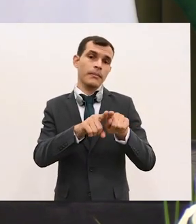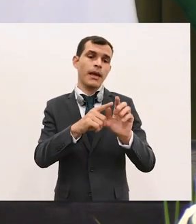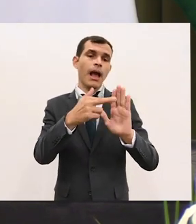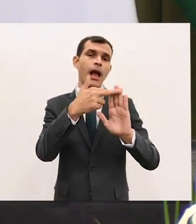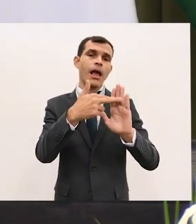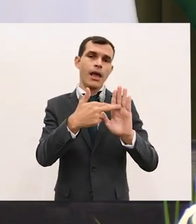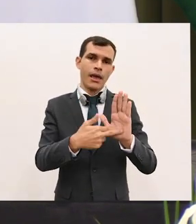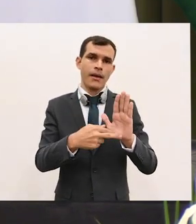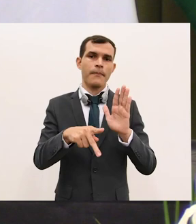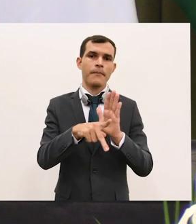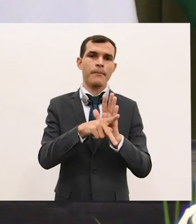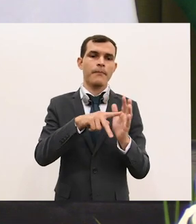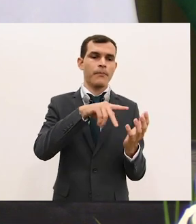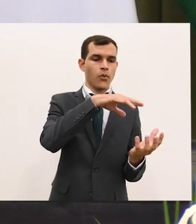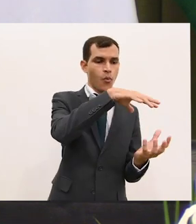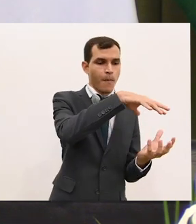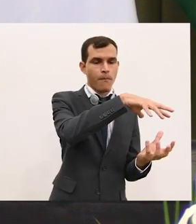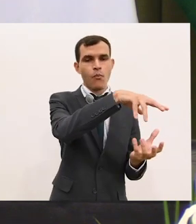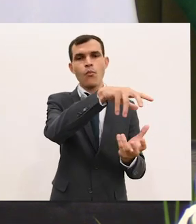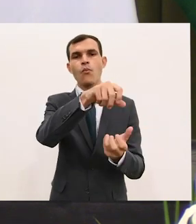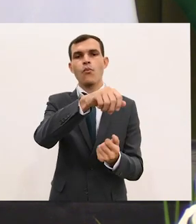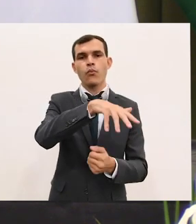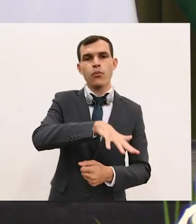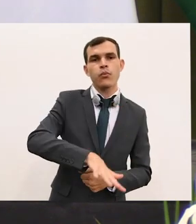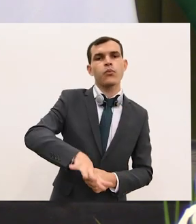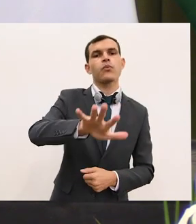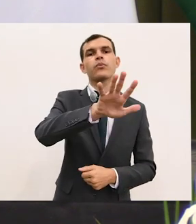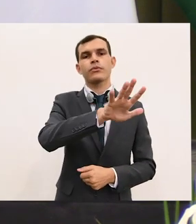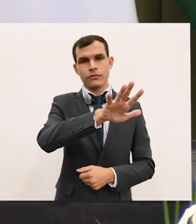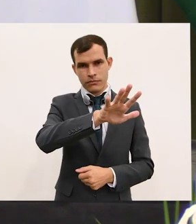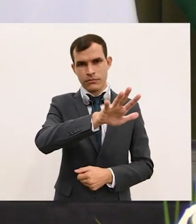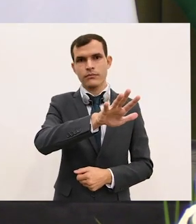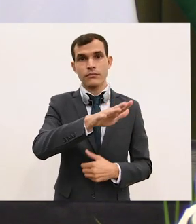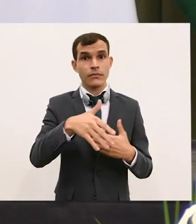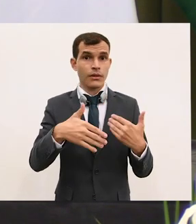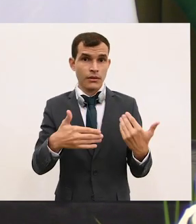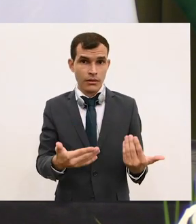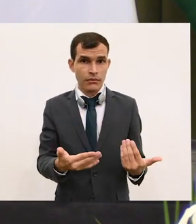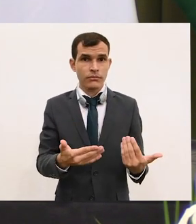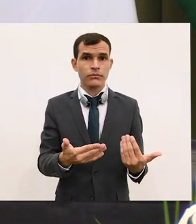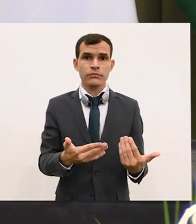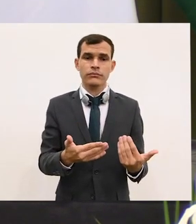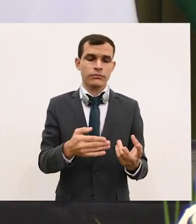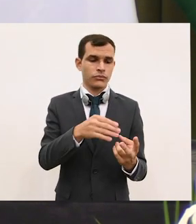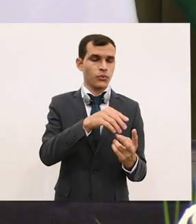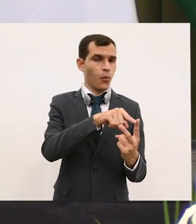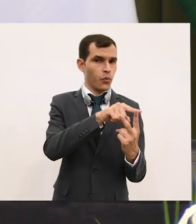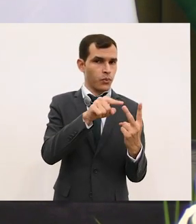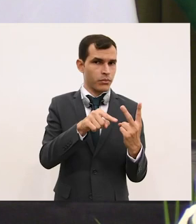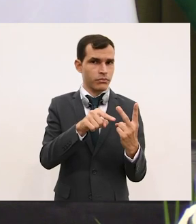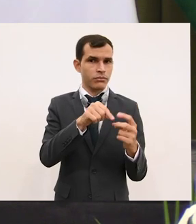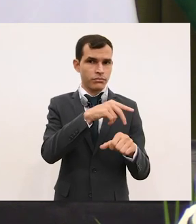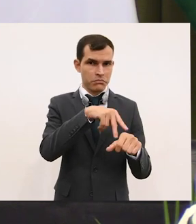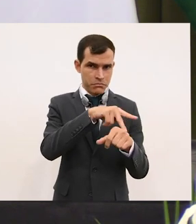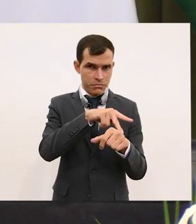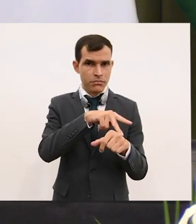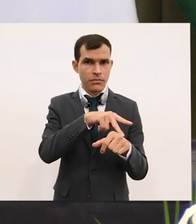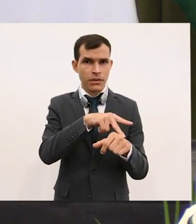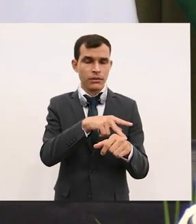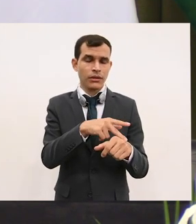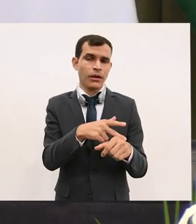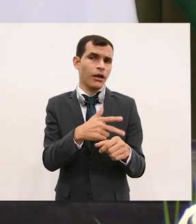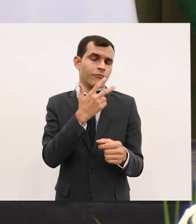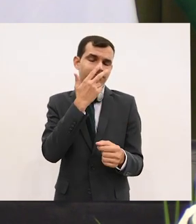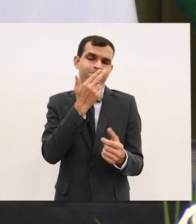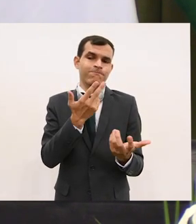De novo, a exclusão de um desses dois lados da mesa de negociação em qualquer dos fóruns eu creio que não serve